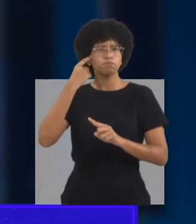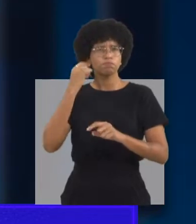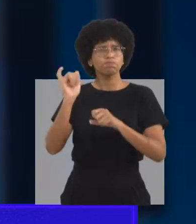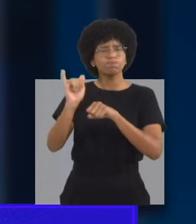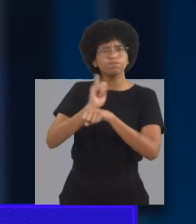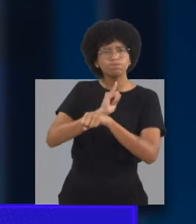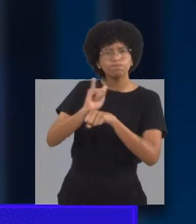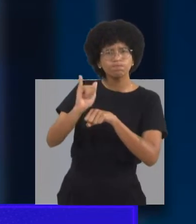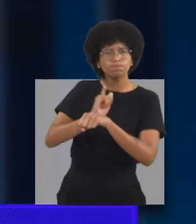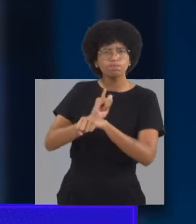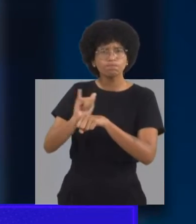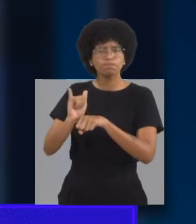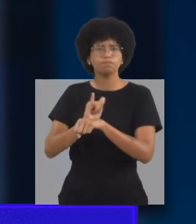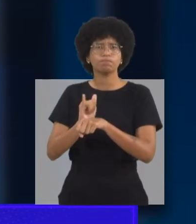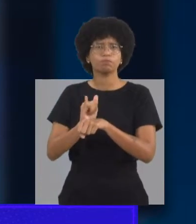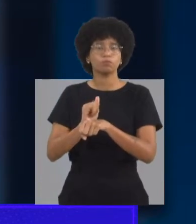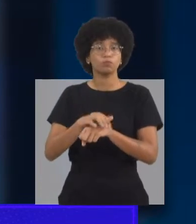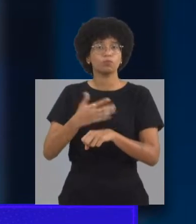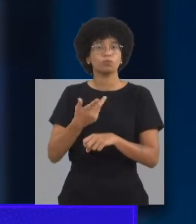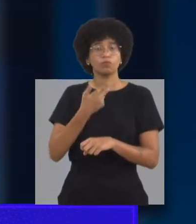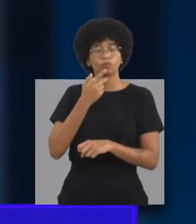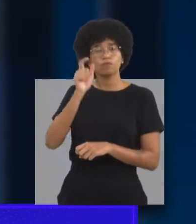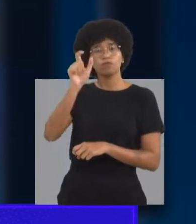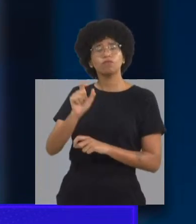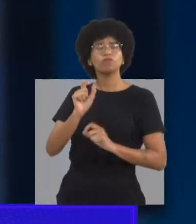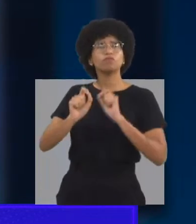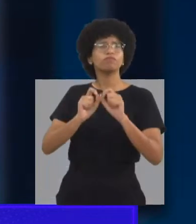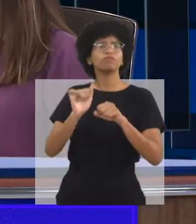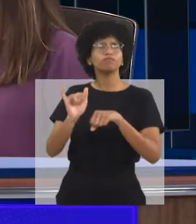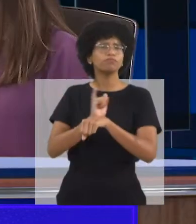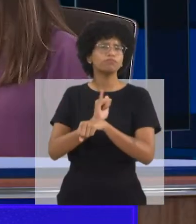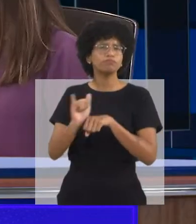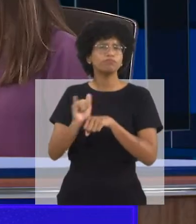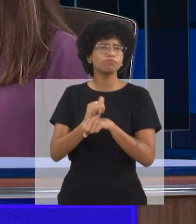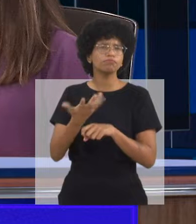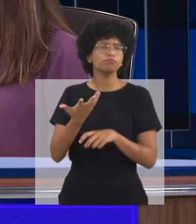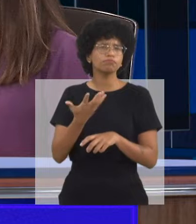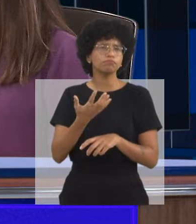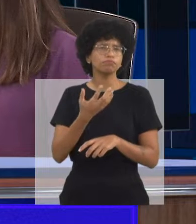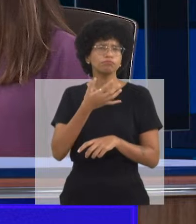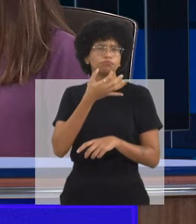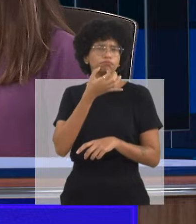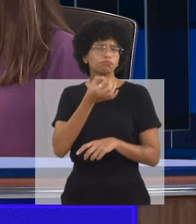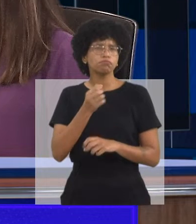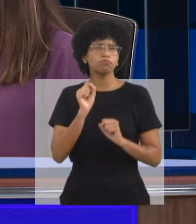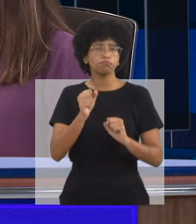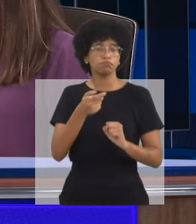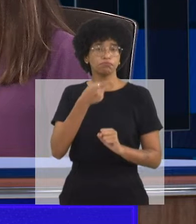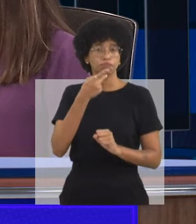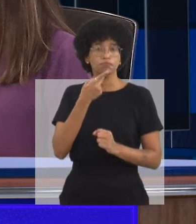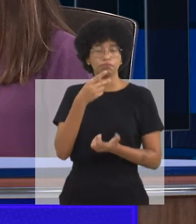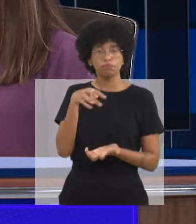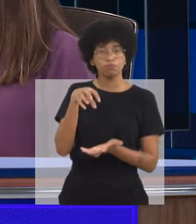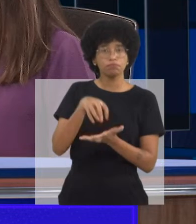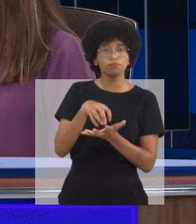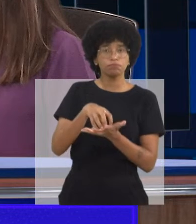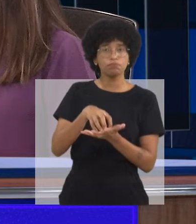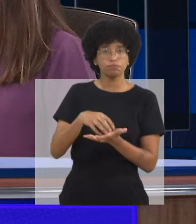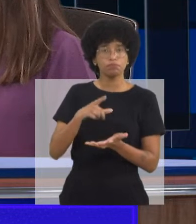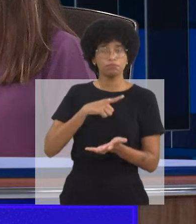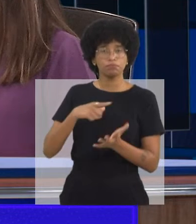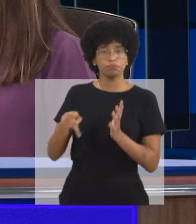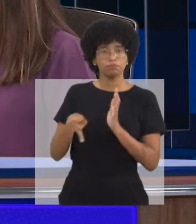reinventar. E quando você fala de reinventar, você, por exemplo, que fala do centro, você